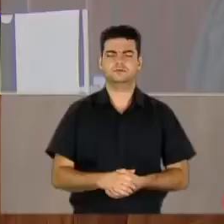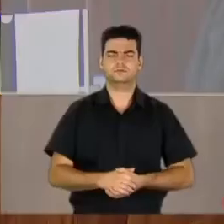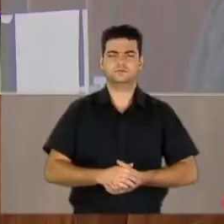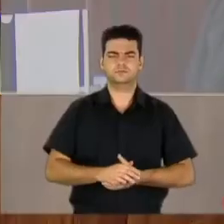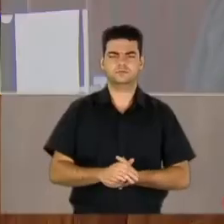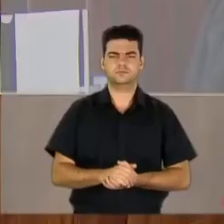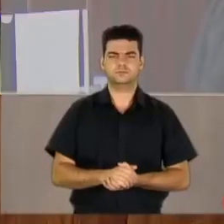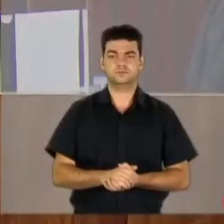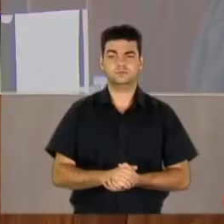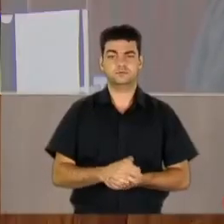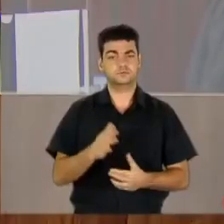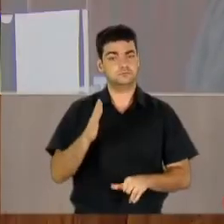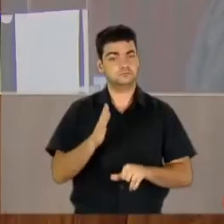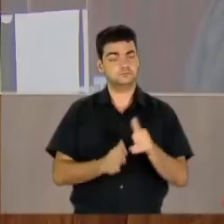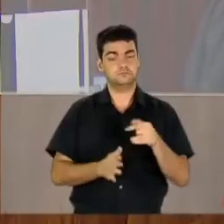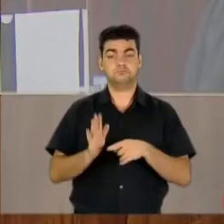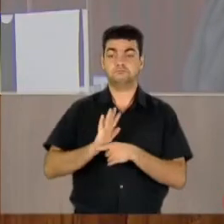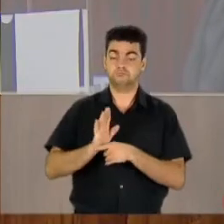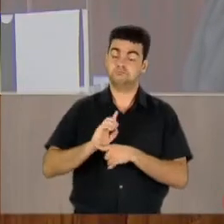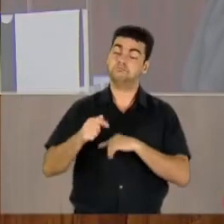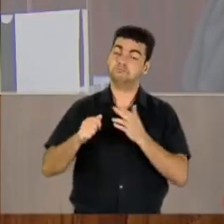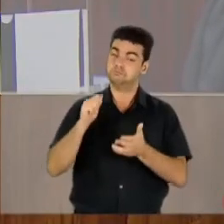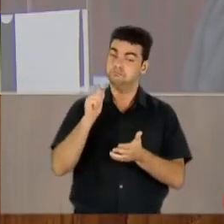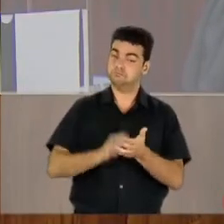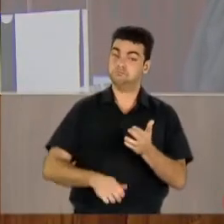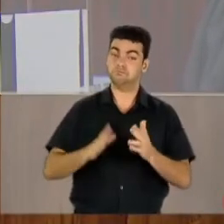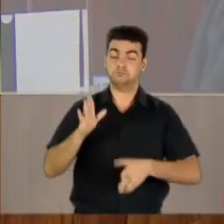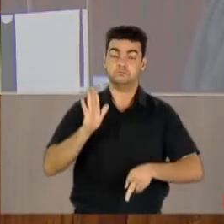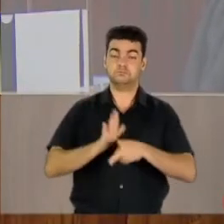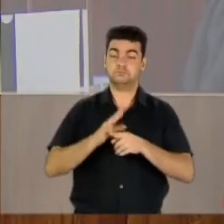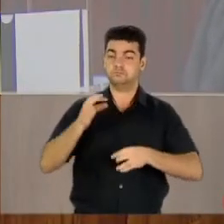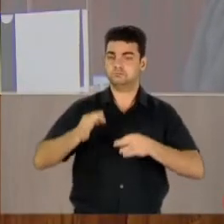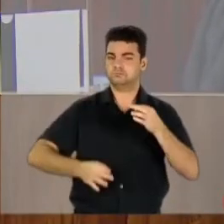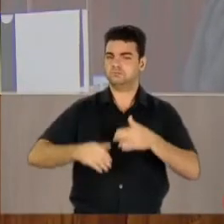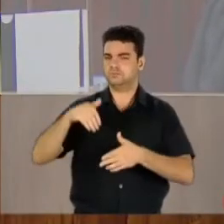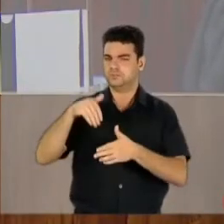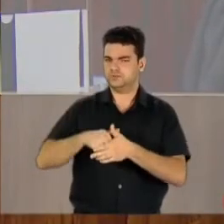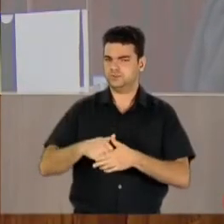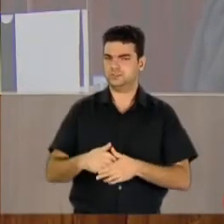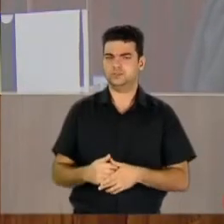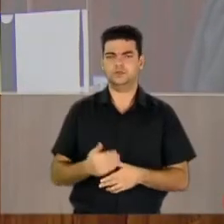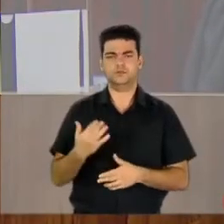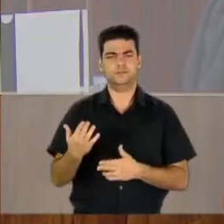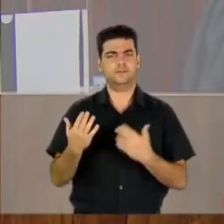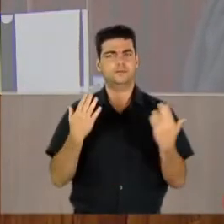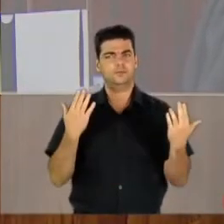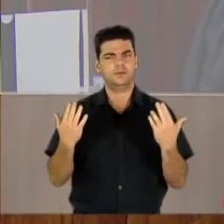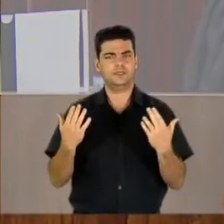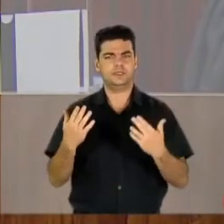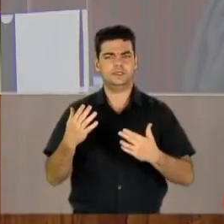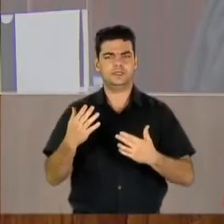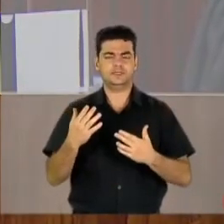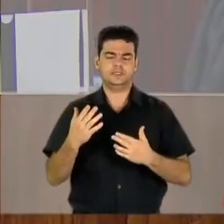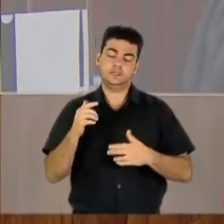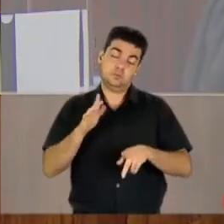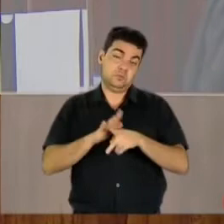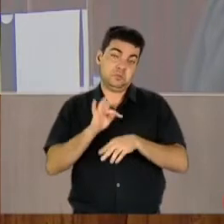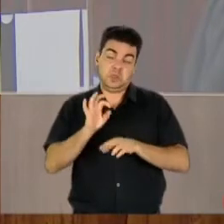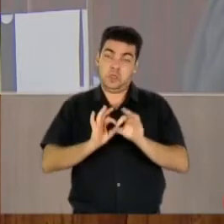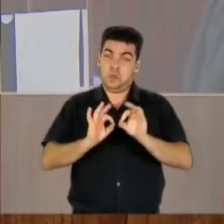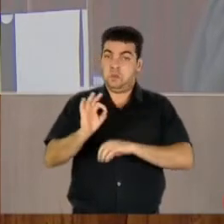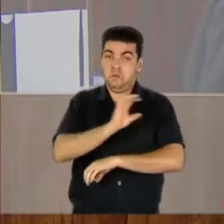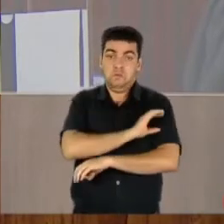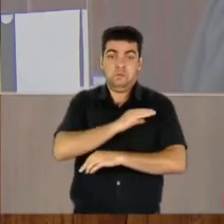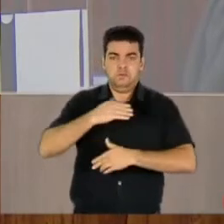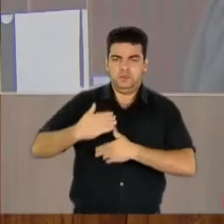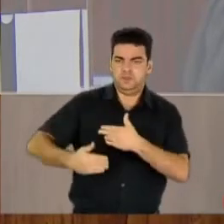Esse é o primeiro filmete, a assinatura em nome de toda a justiça eleitoral, na medida em que o Tribunal Superior Eleitoral coordena